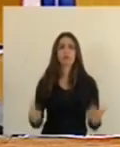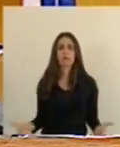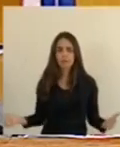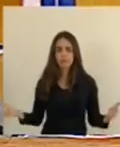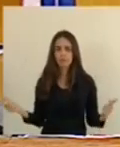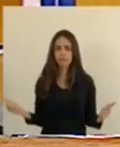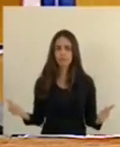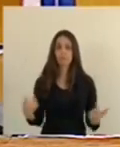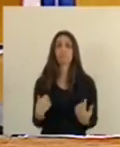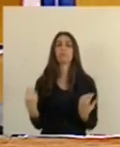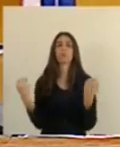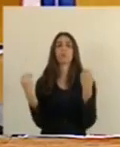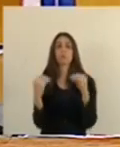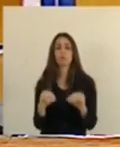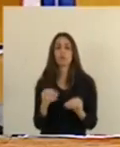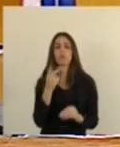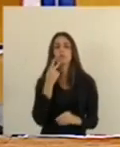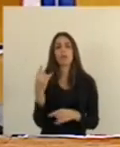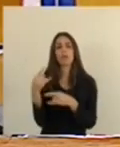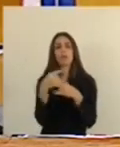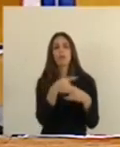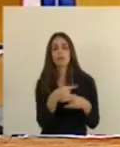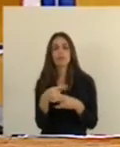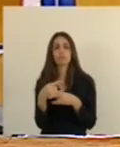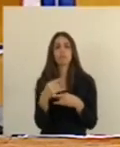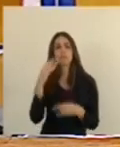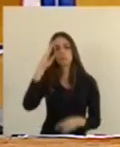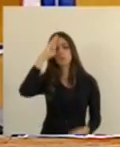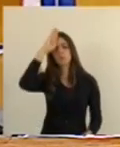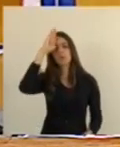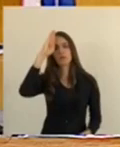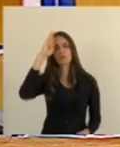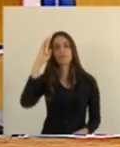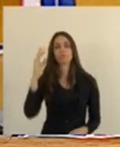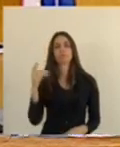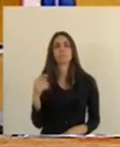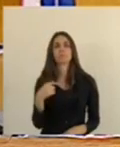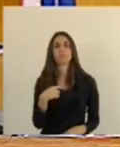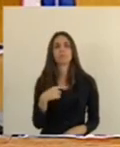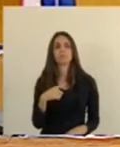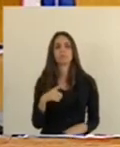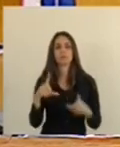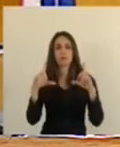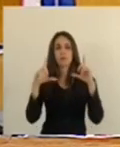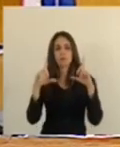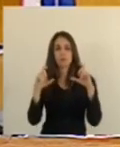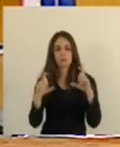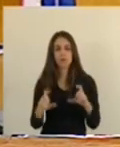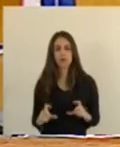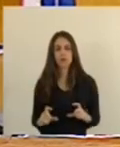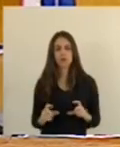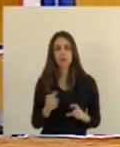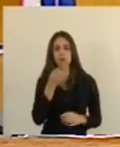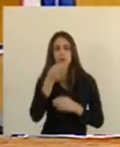publiquei Falando sobre A live do presidente Bolsonaro que caiu Tirei o print De 100 comentários Tirei o print